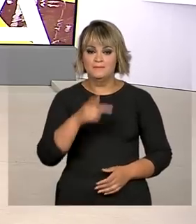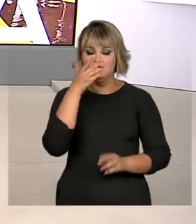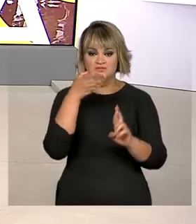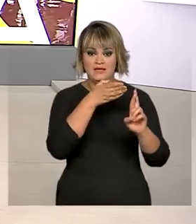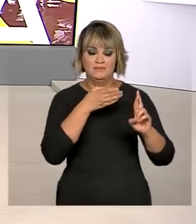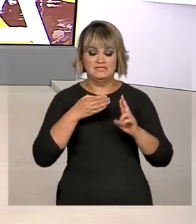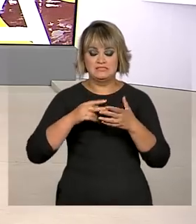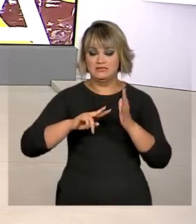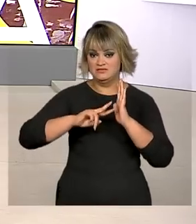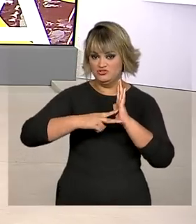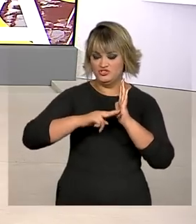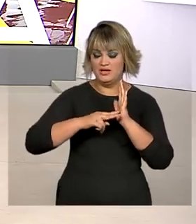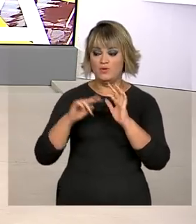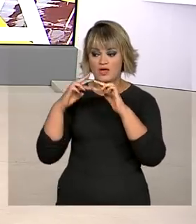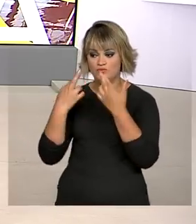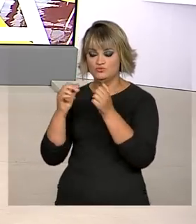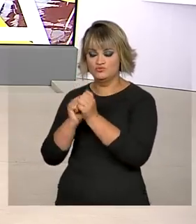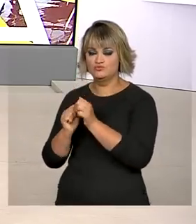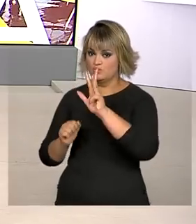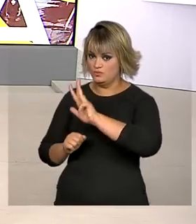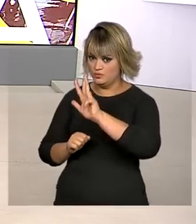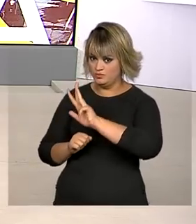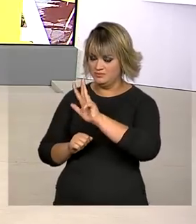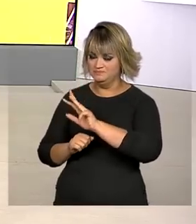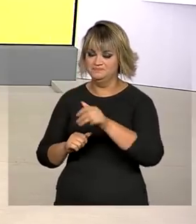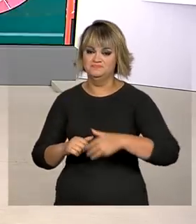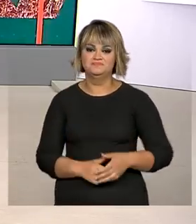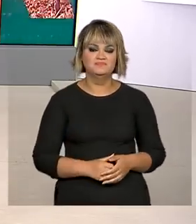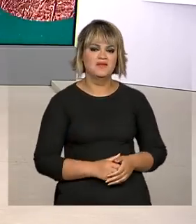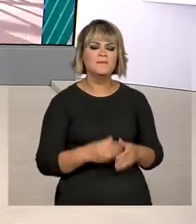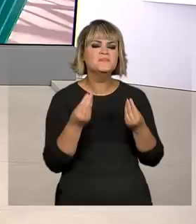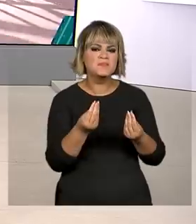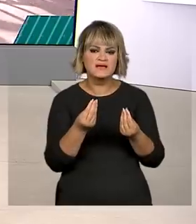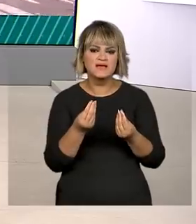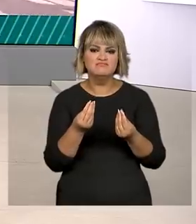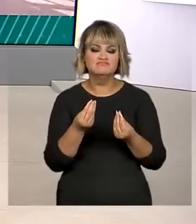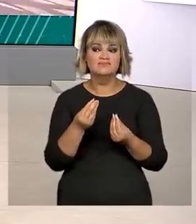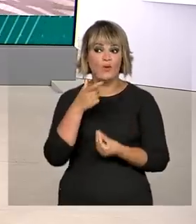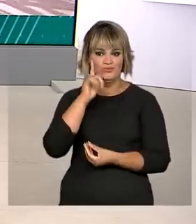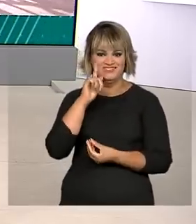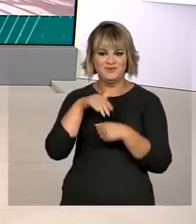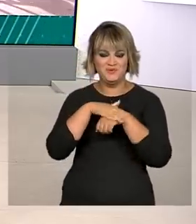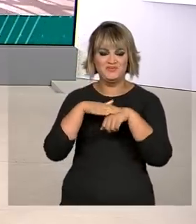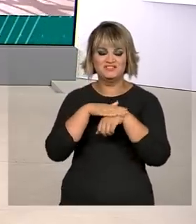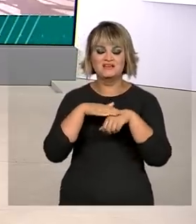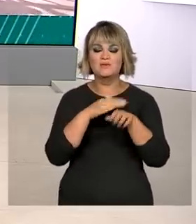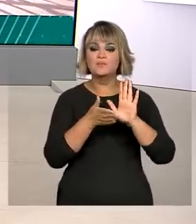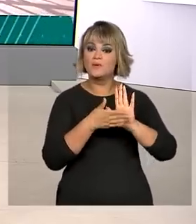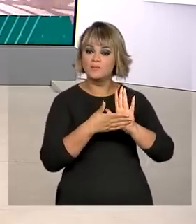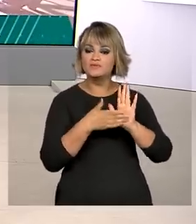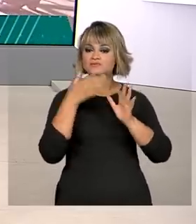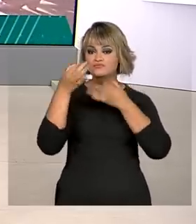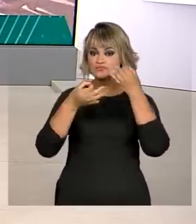Representantes sindicais tiveram encontro com o presidente eleito, Luiz Inácio Lula da Silva, nesta quinta-feira e apresentaram